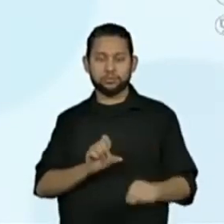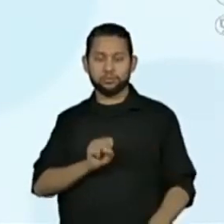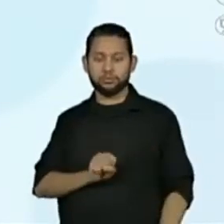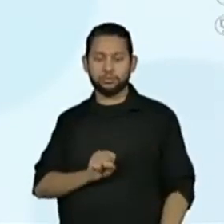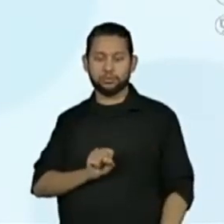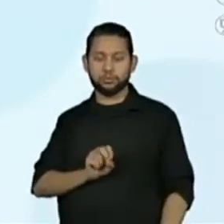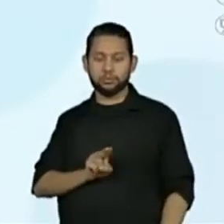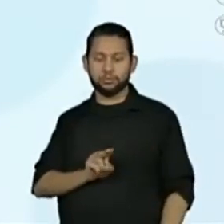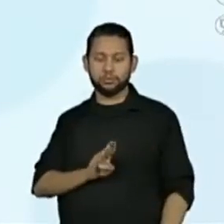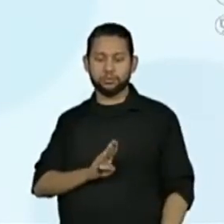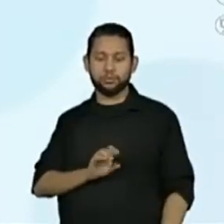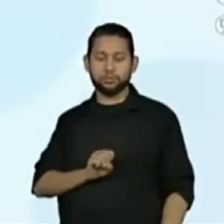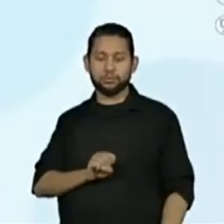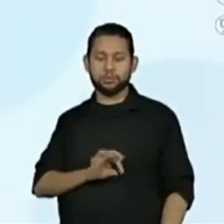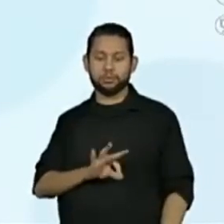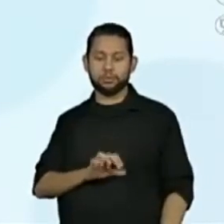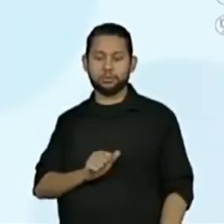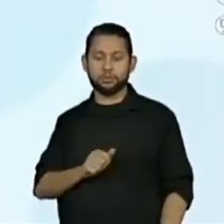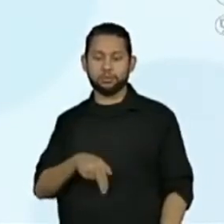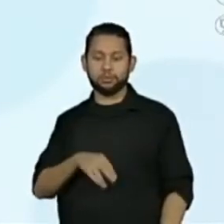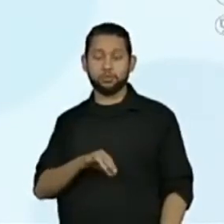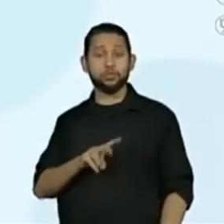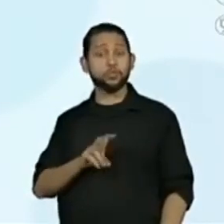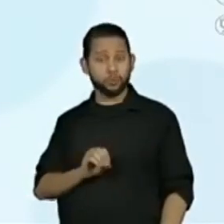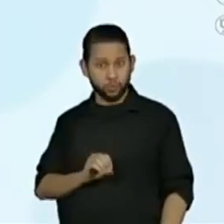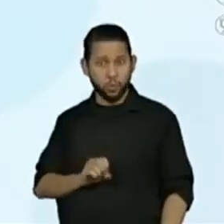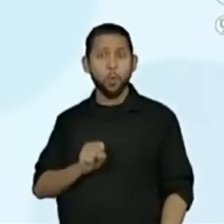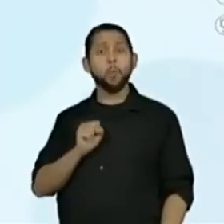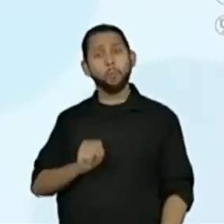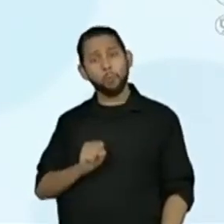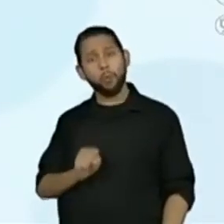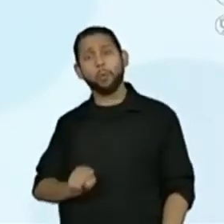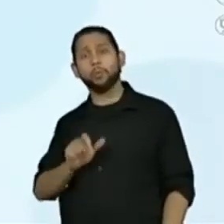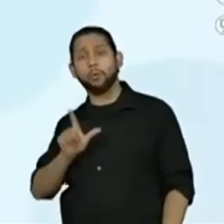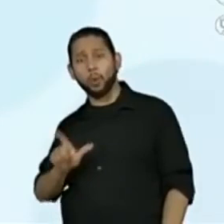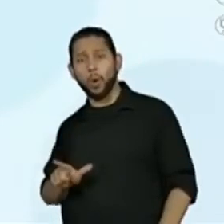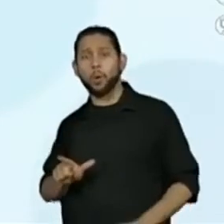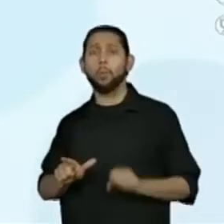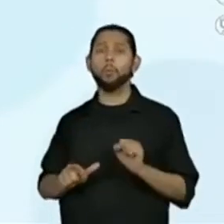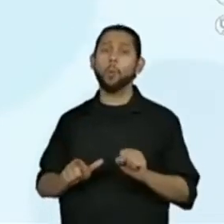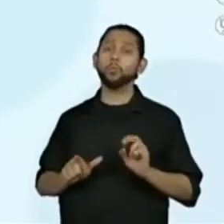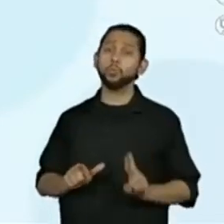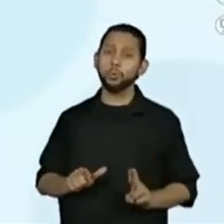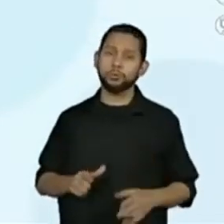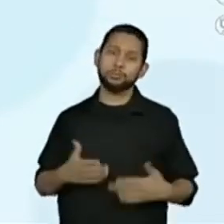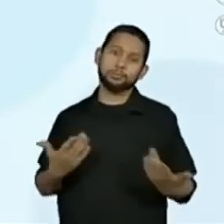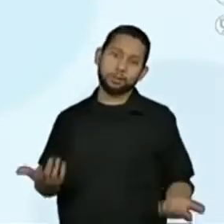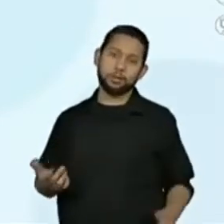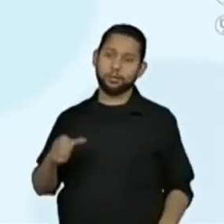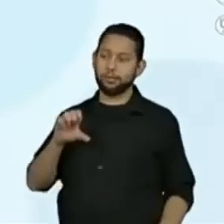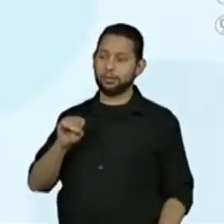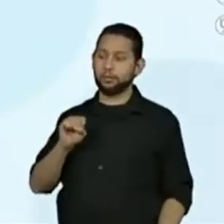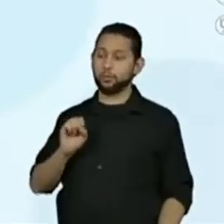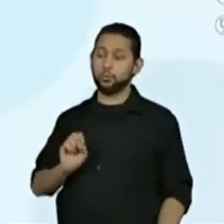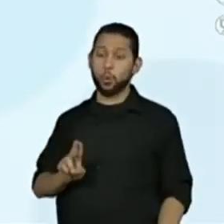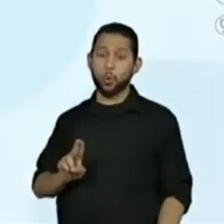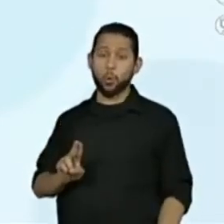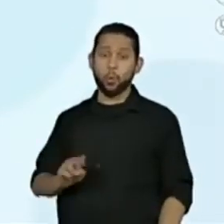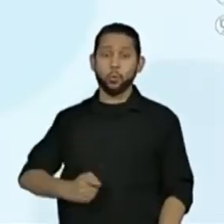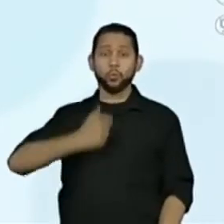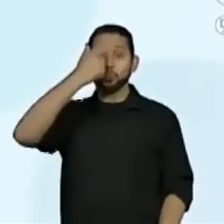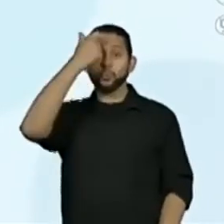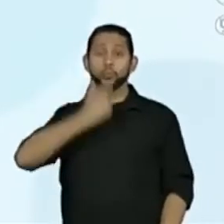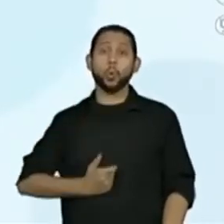ser com L ou pode ser com U. Só que o sol vem do verbo ser.